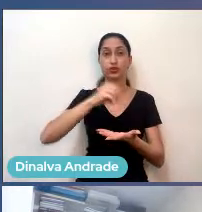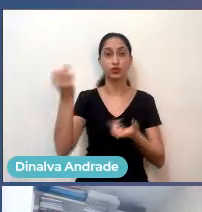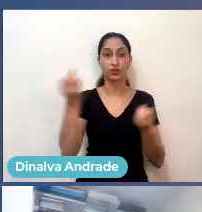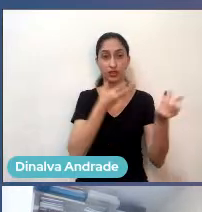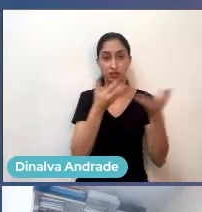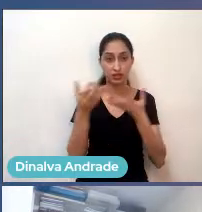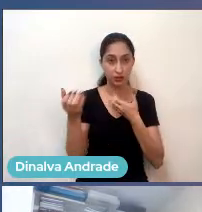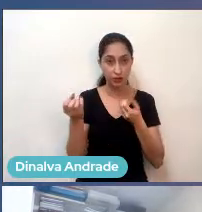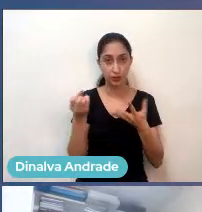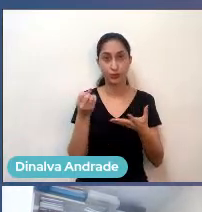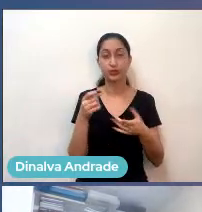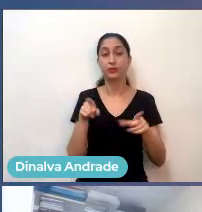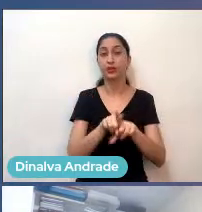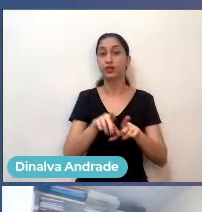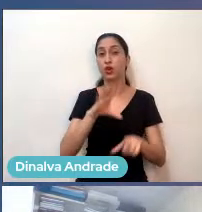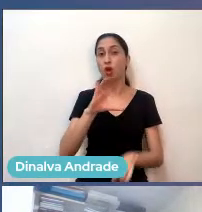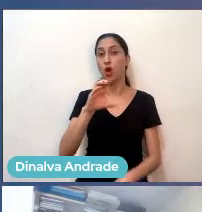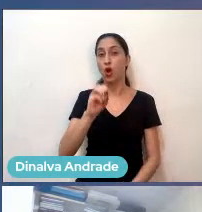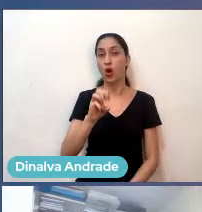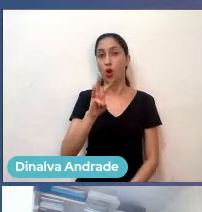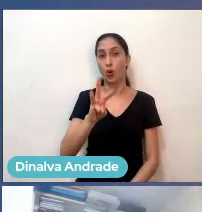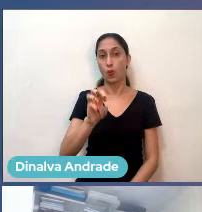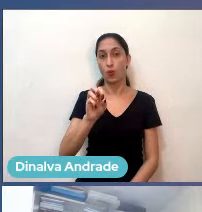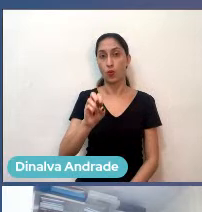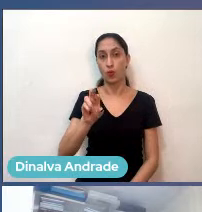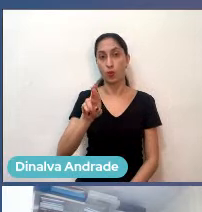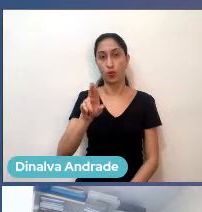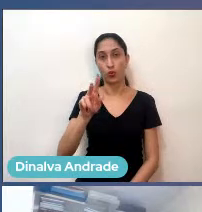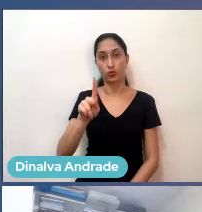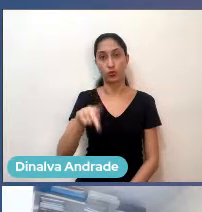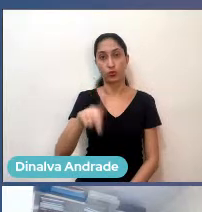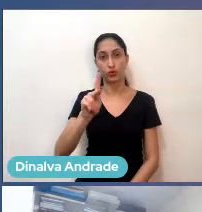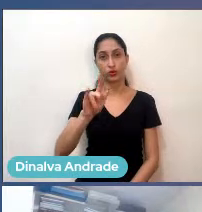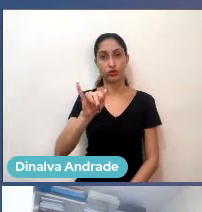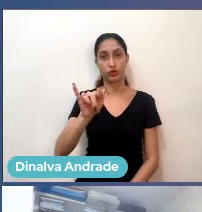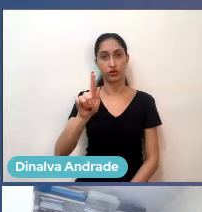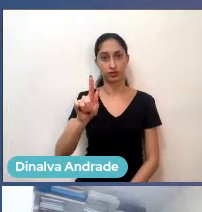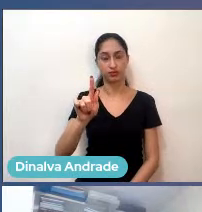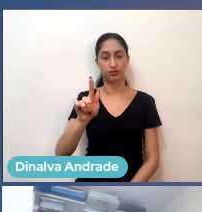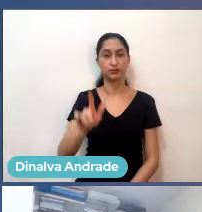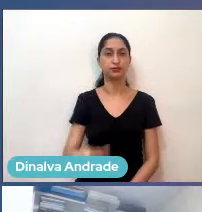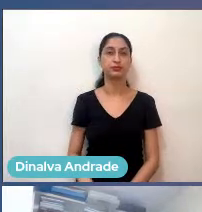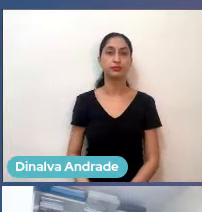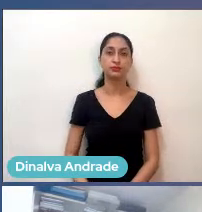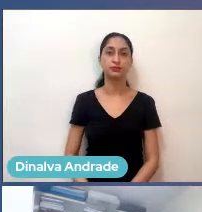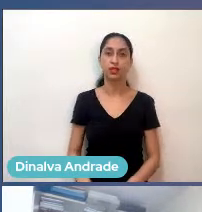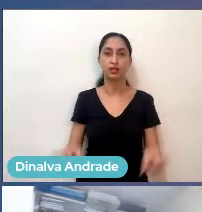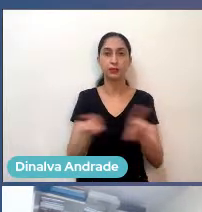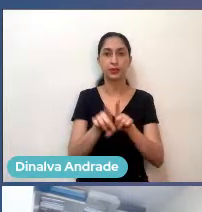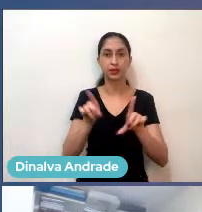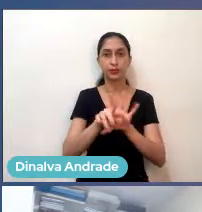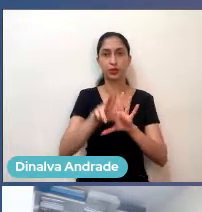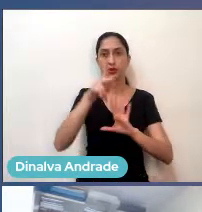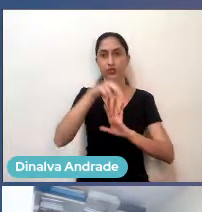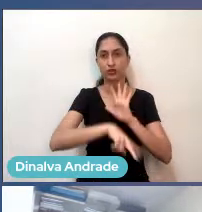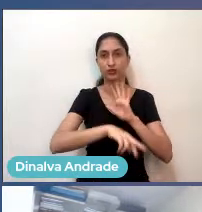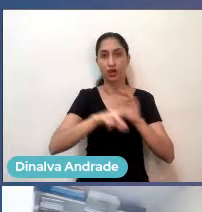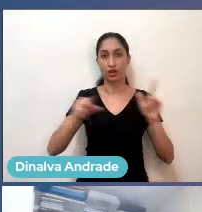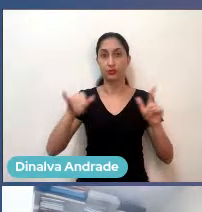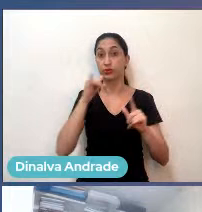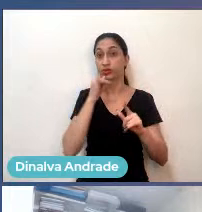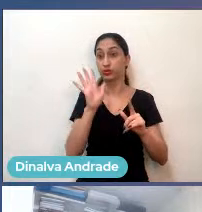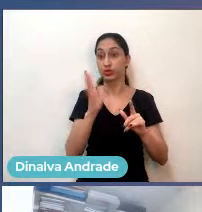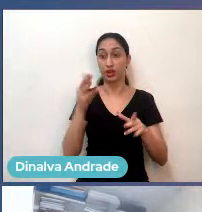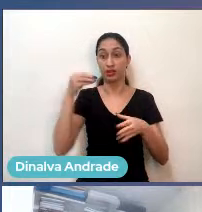Cowork, aí nem se fala de todos os Coworks presentes, e existem aqui diversos programas, ora, existentes aqui